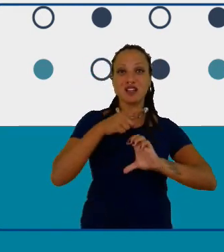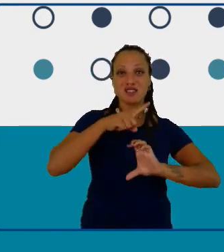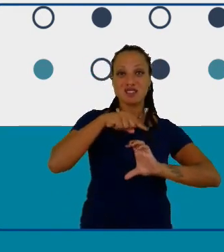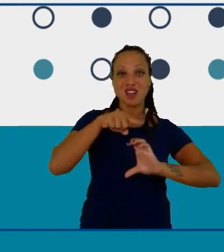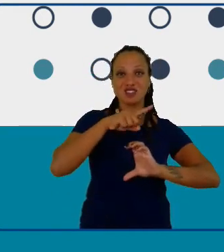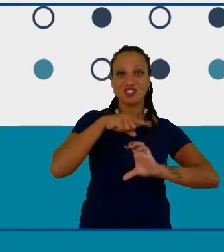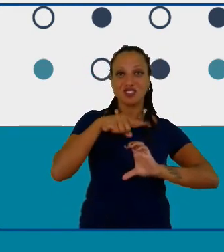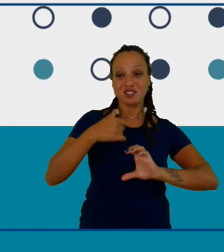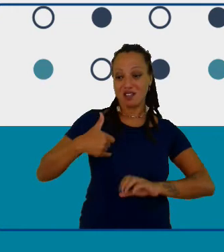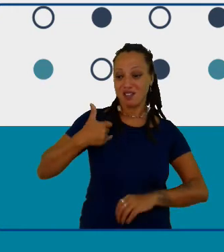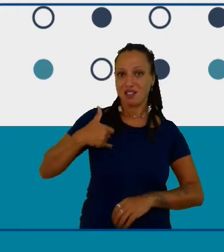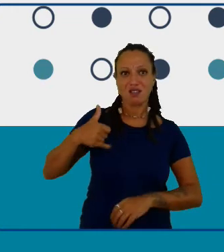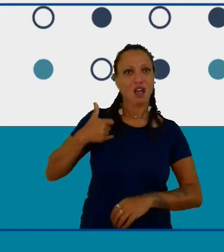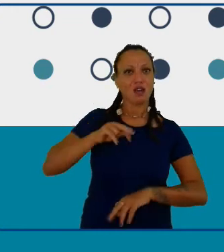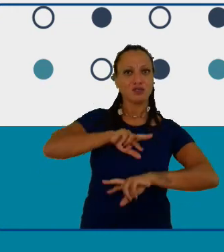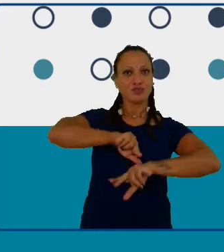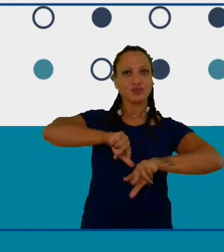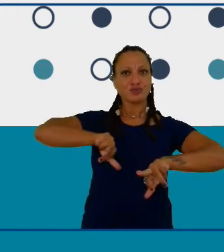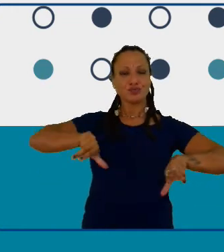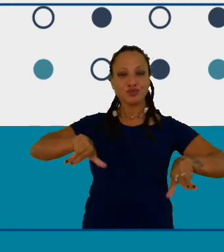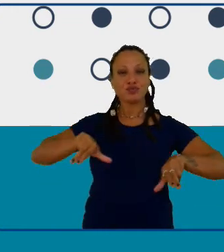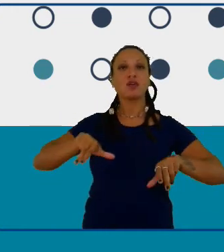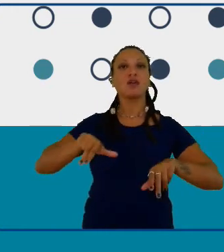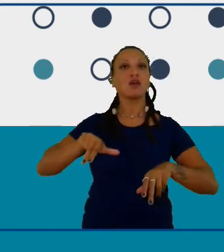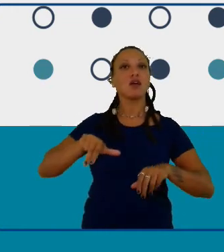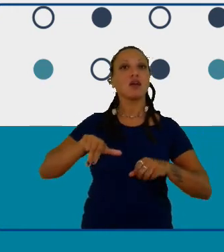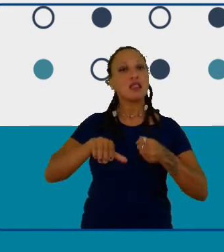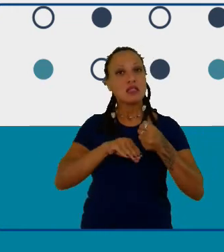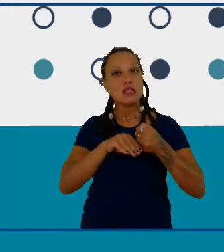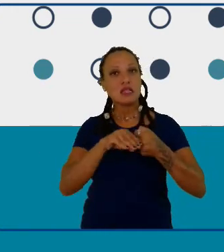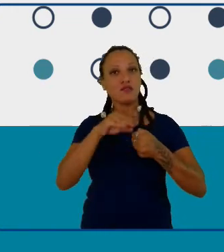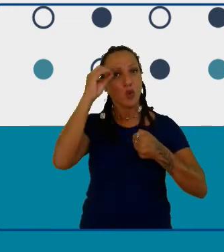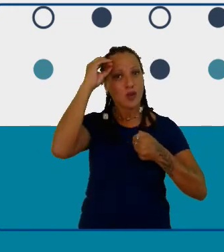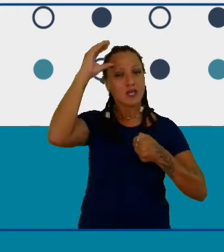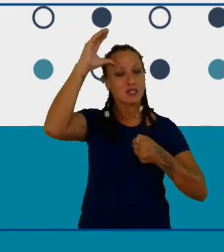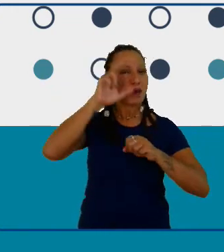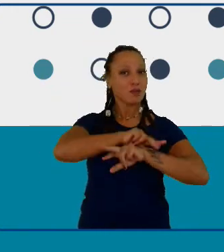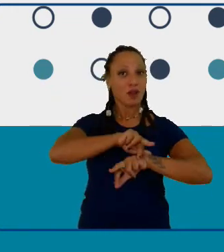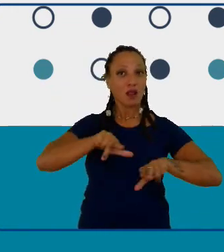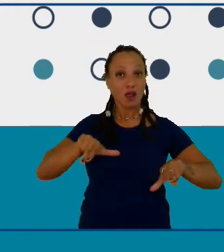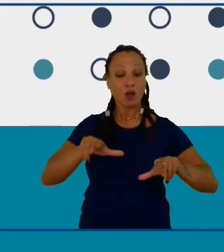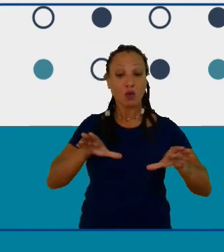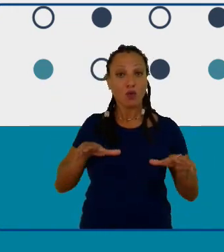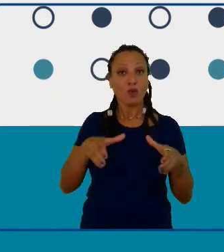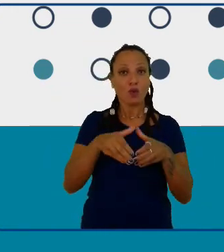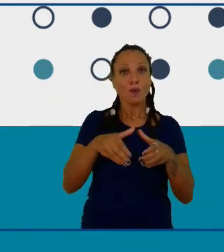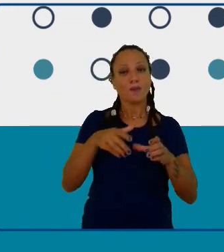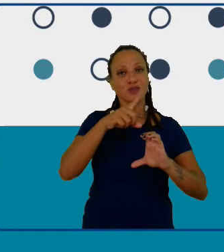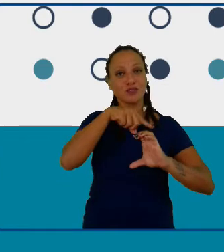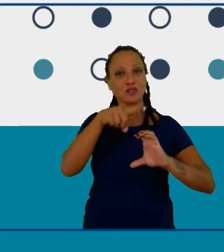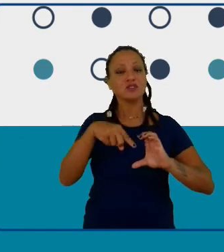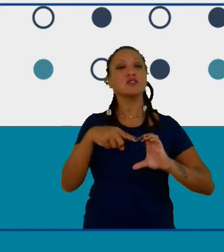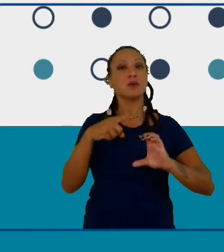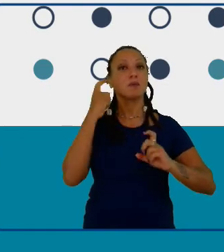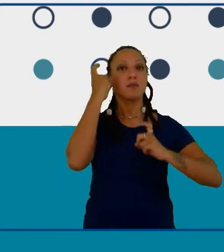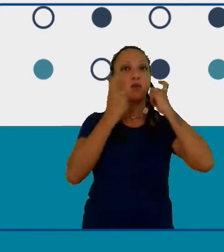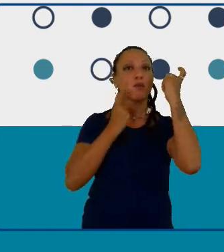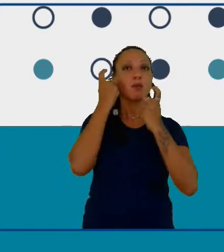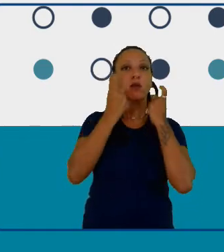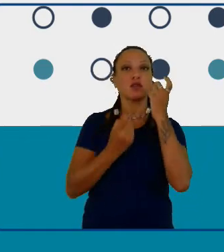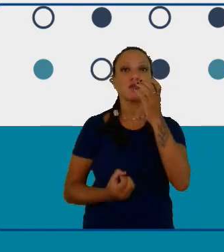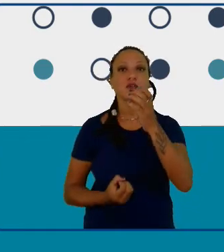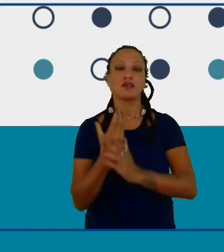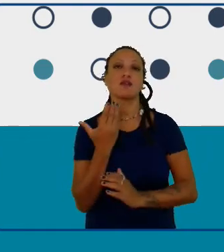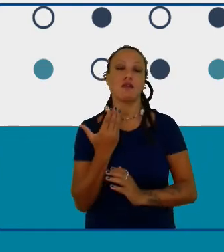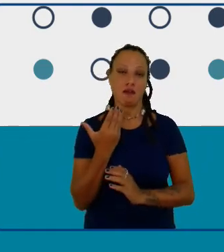diferentes níveis preocupados em desenvolver ciência no país né então o que falta muitas vezes é